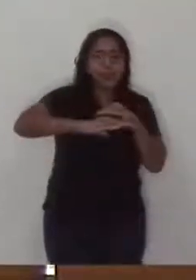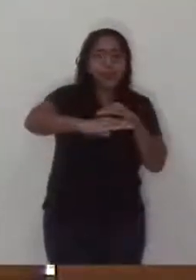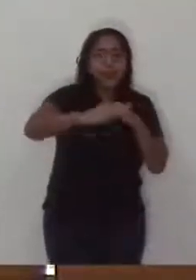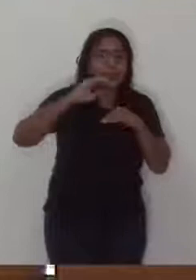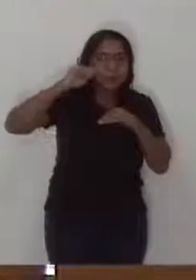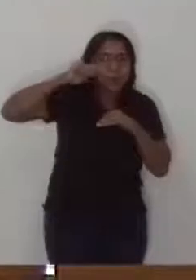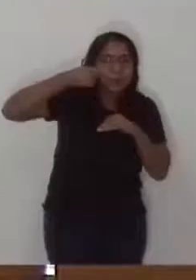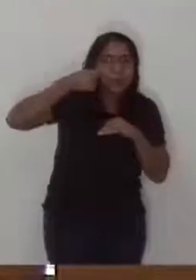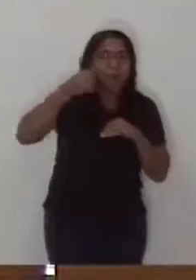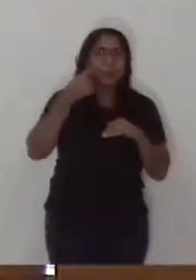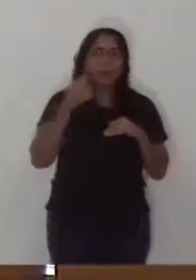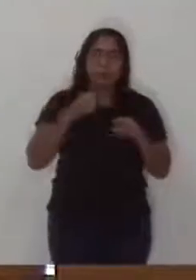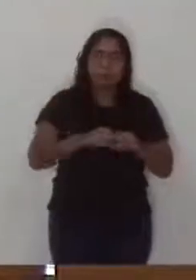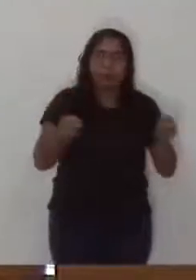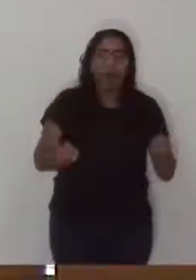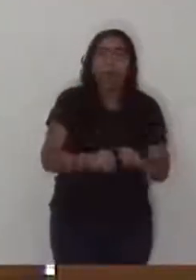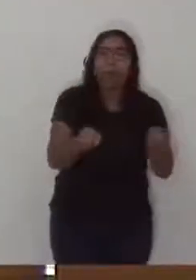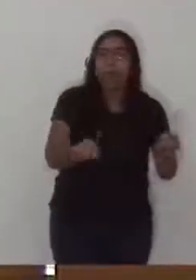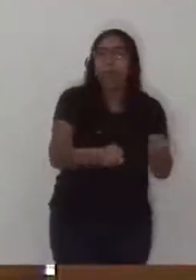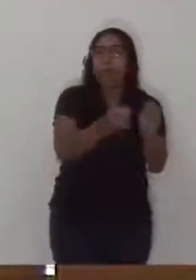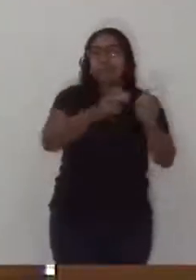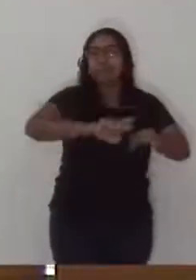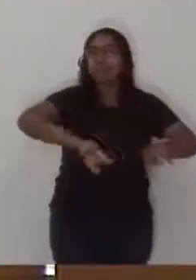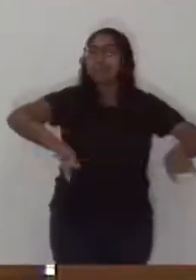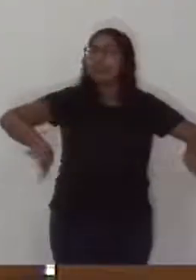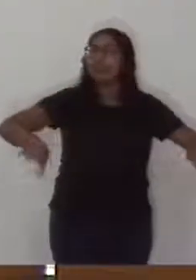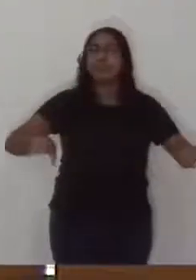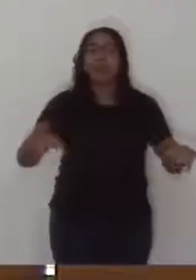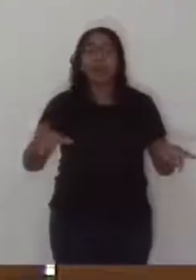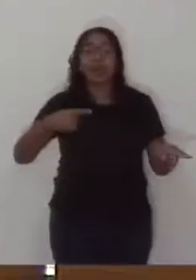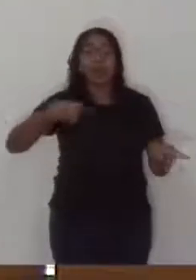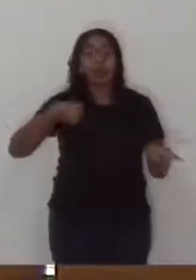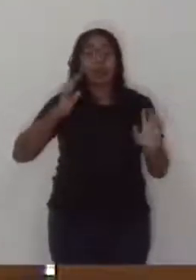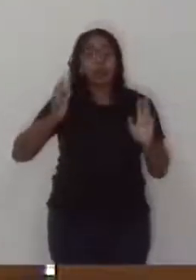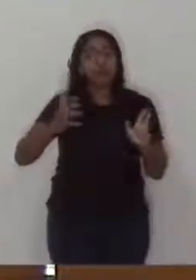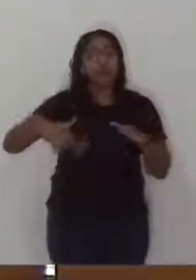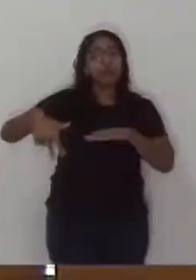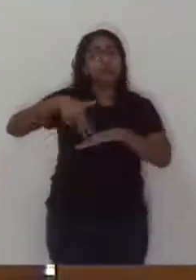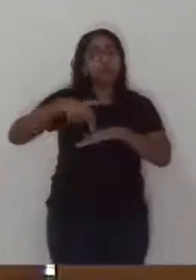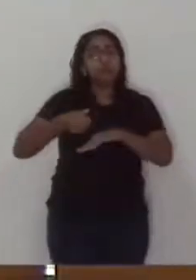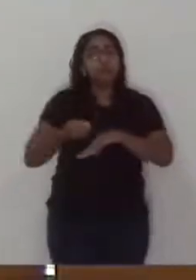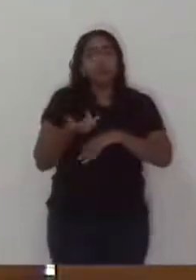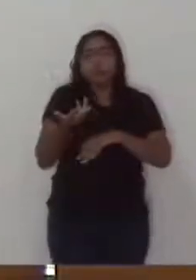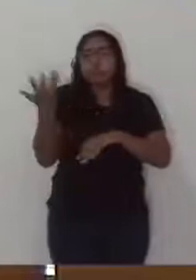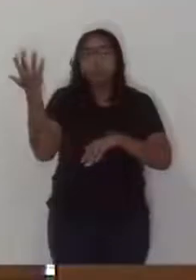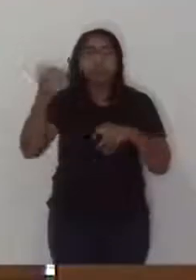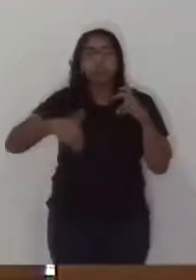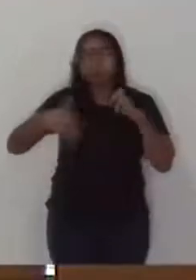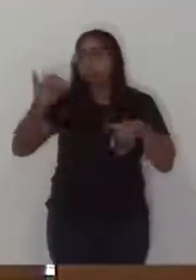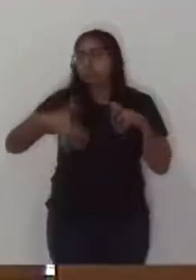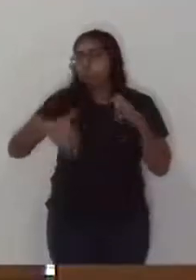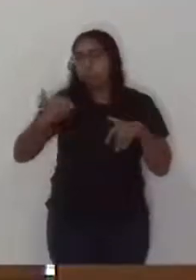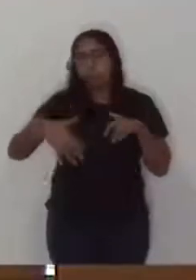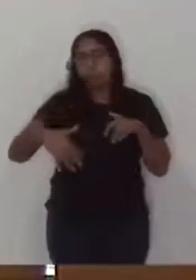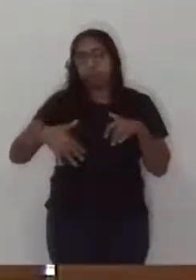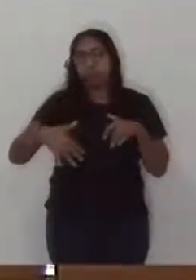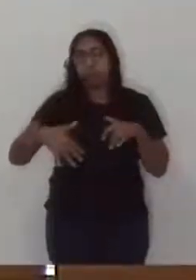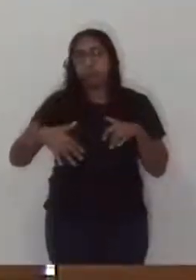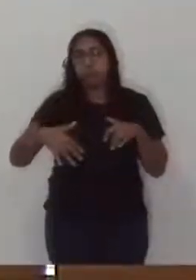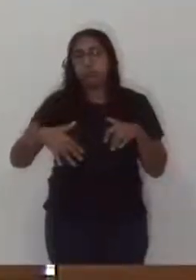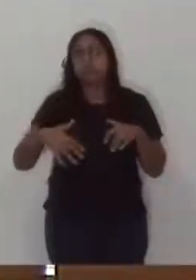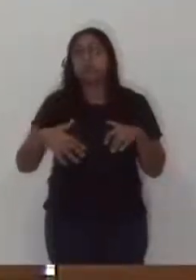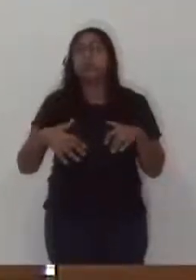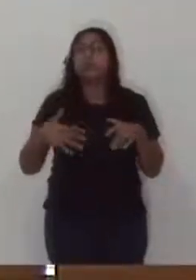falado por diversas vezes, como outros vereadores têm feito também, e acredito que só assim o